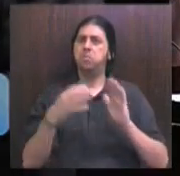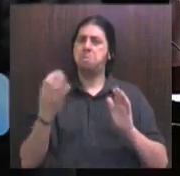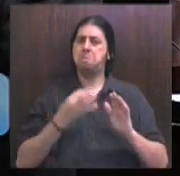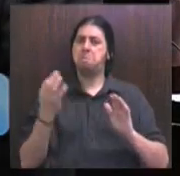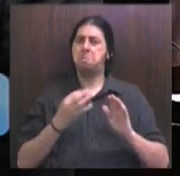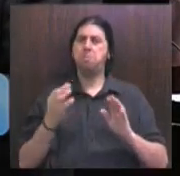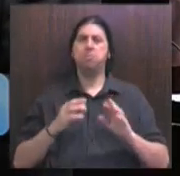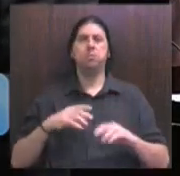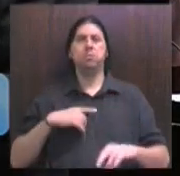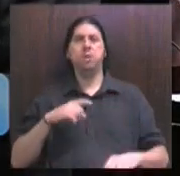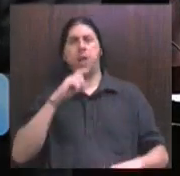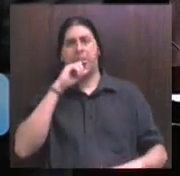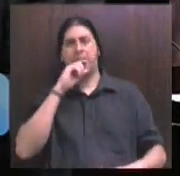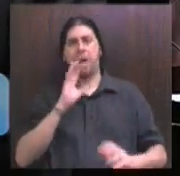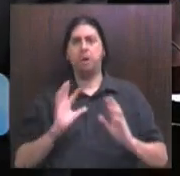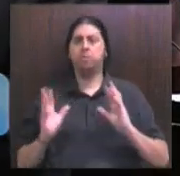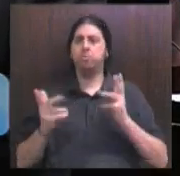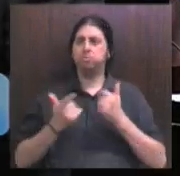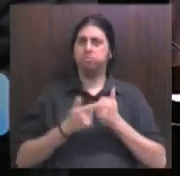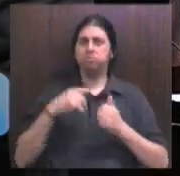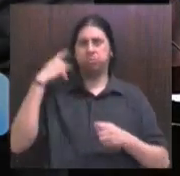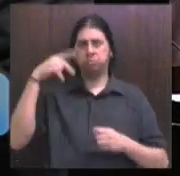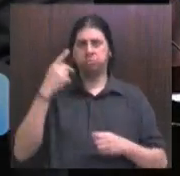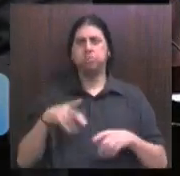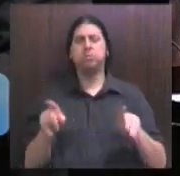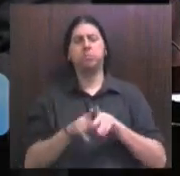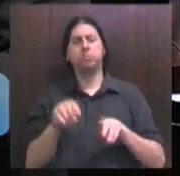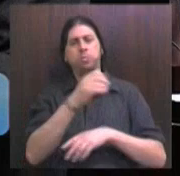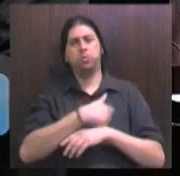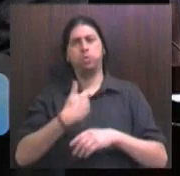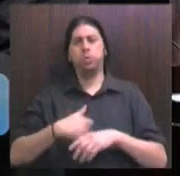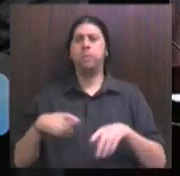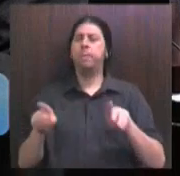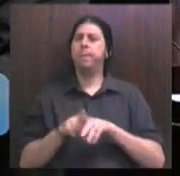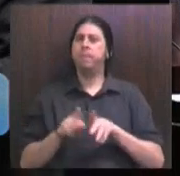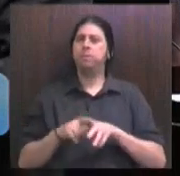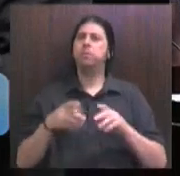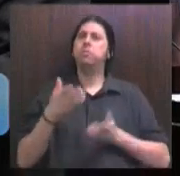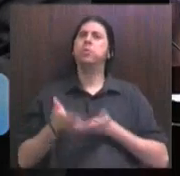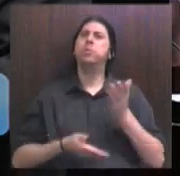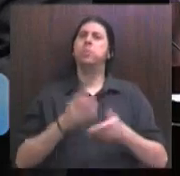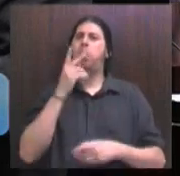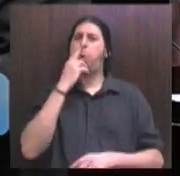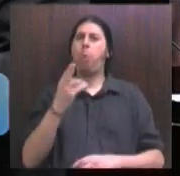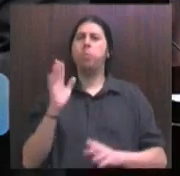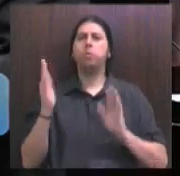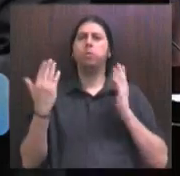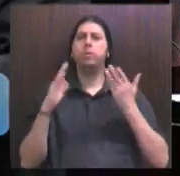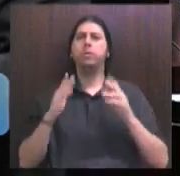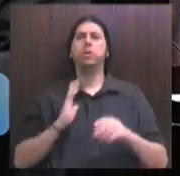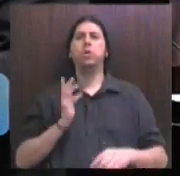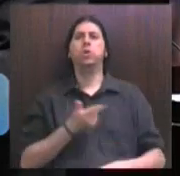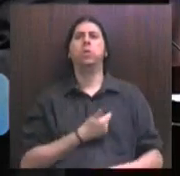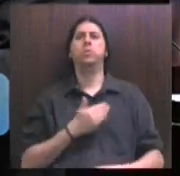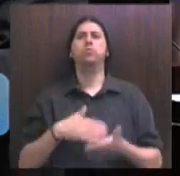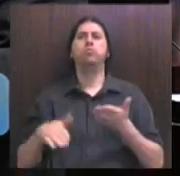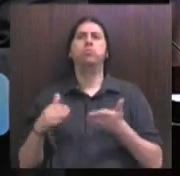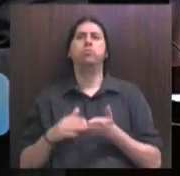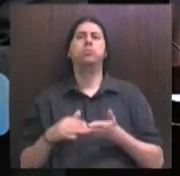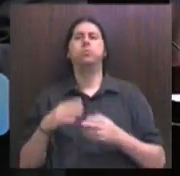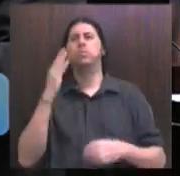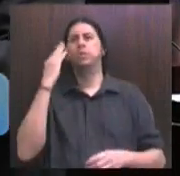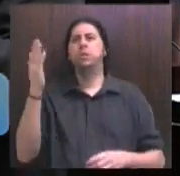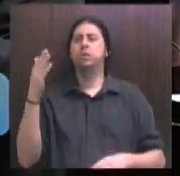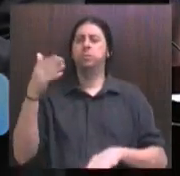muitos na política, na profissão e serve de espelho a muitos de nós. Muito obrigado pela sua